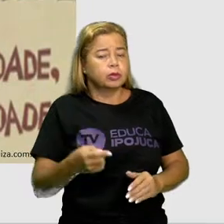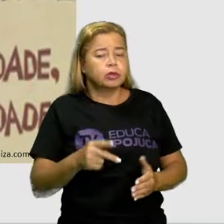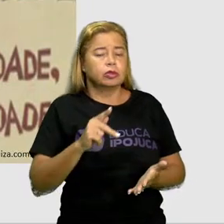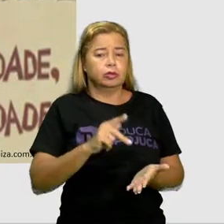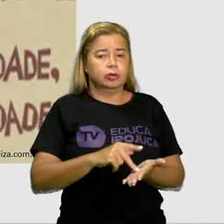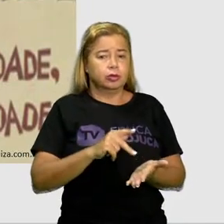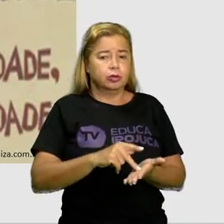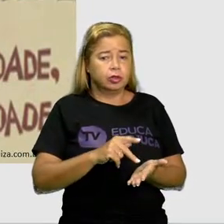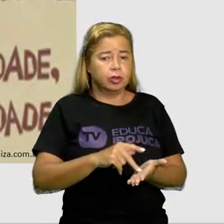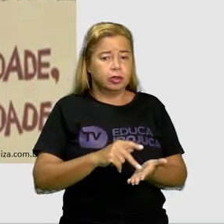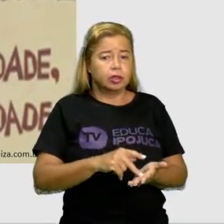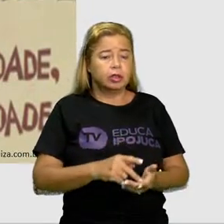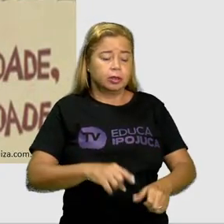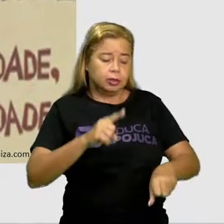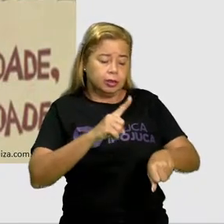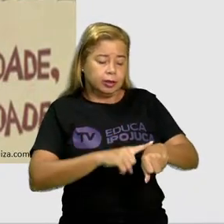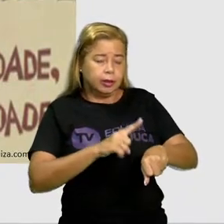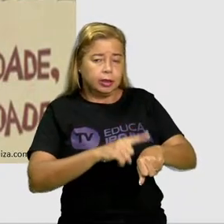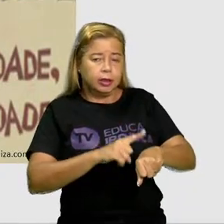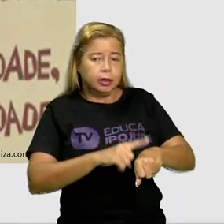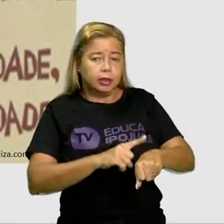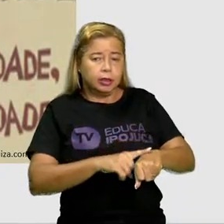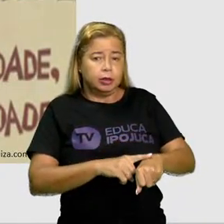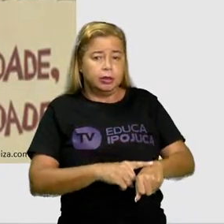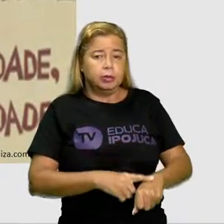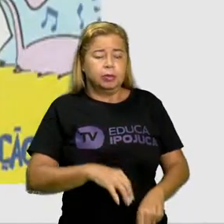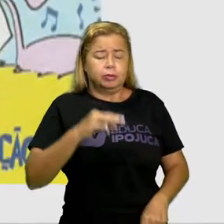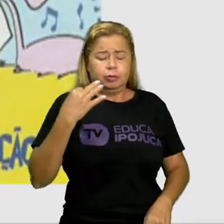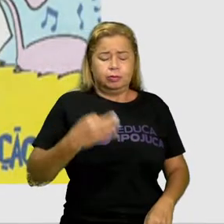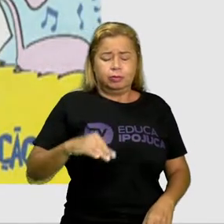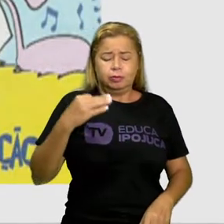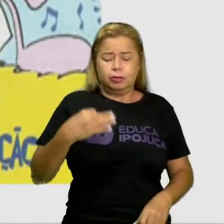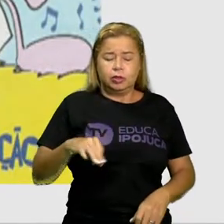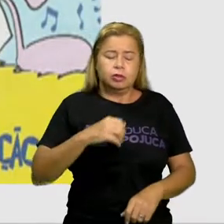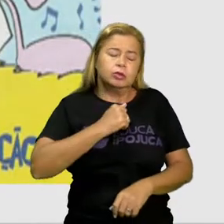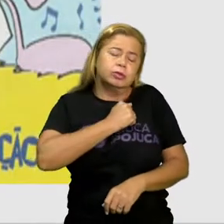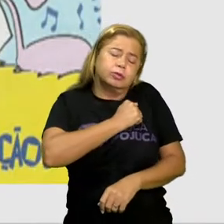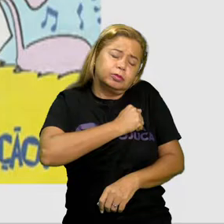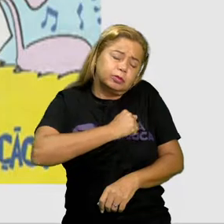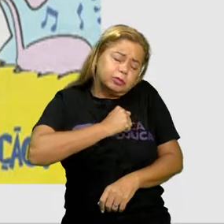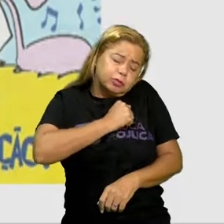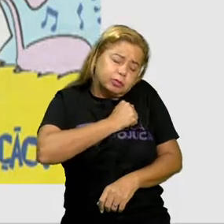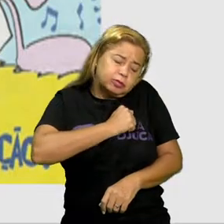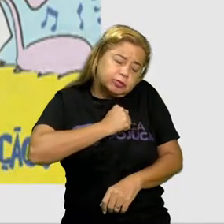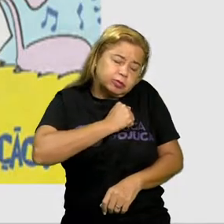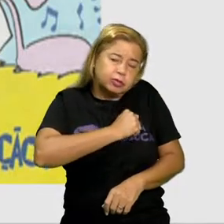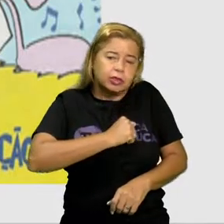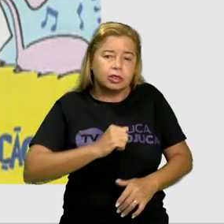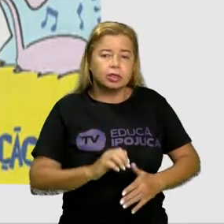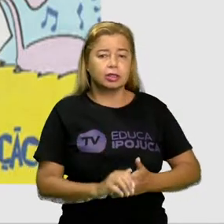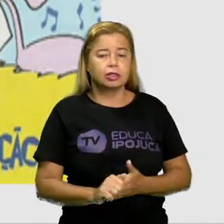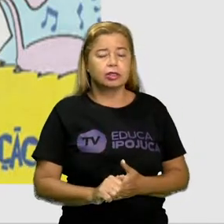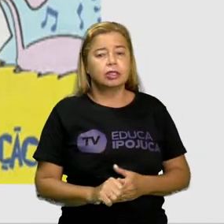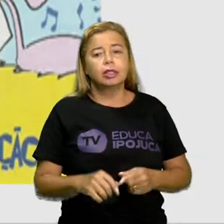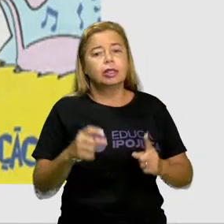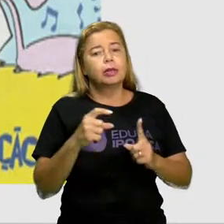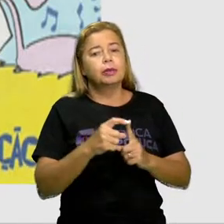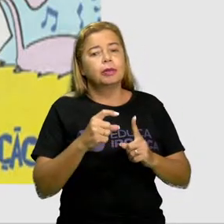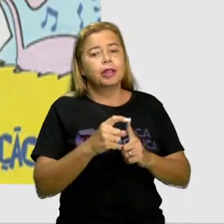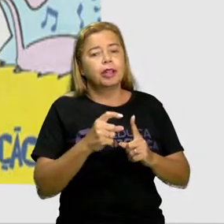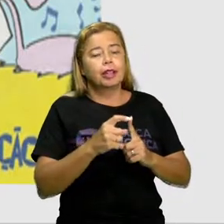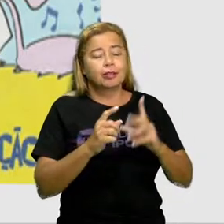como tempo, dor e saudade. Palavras, pura